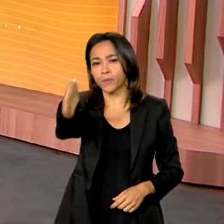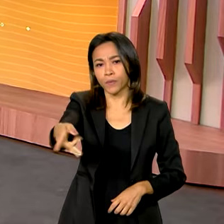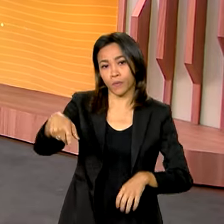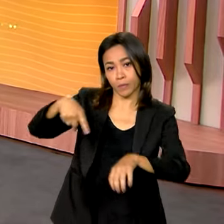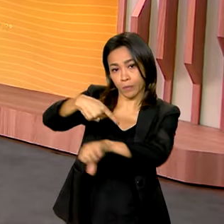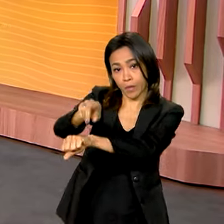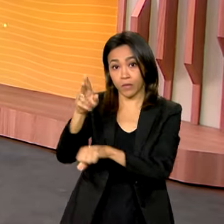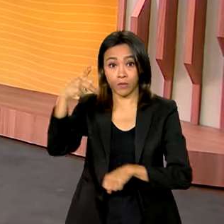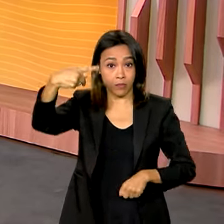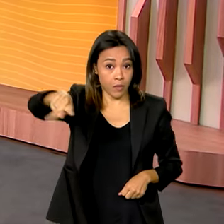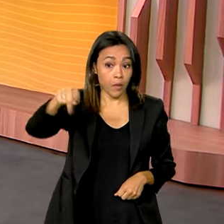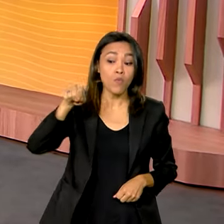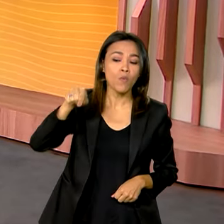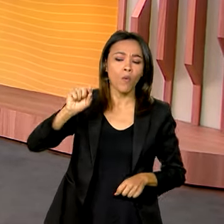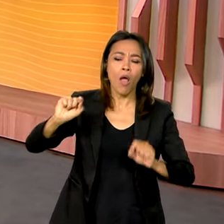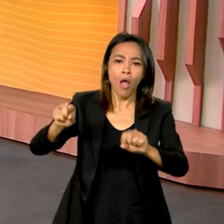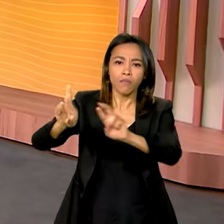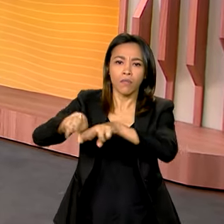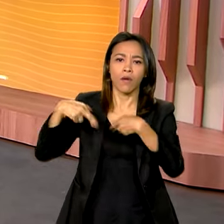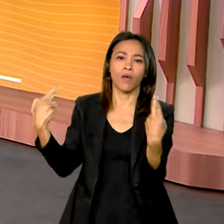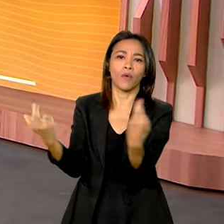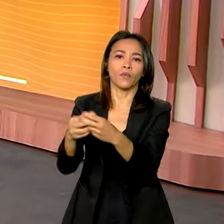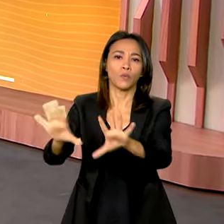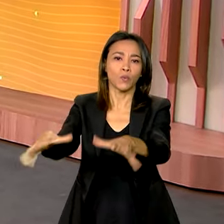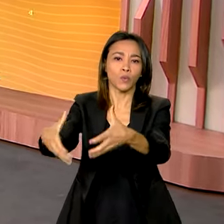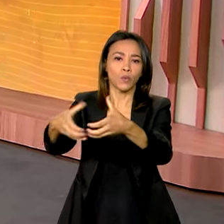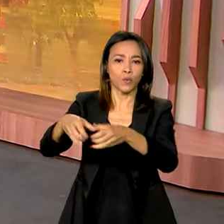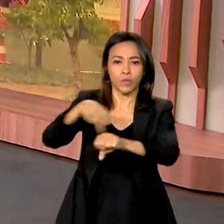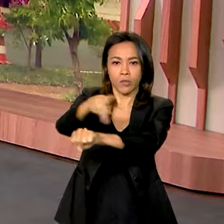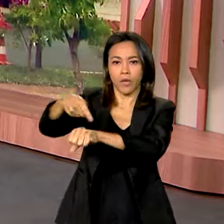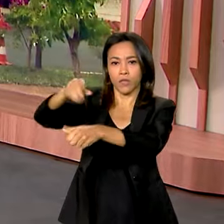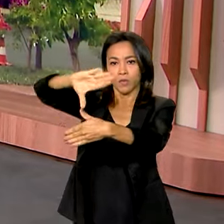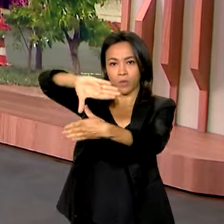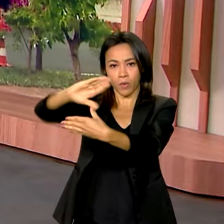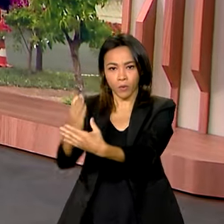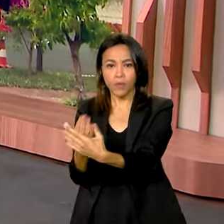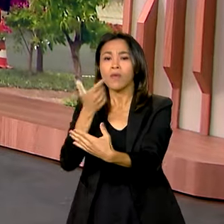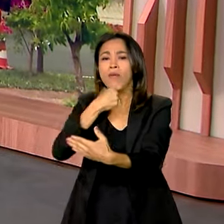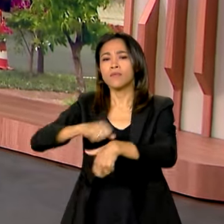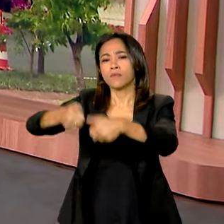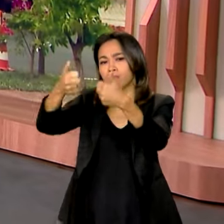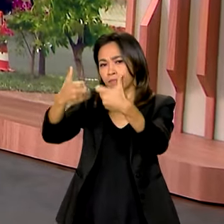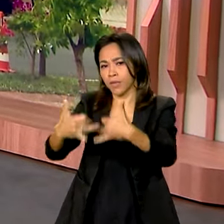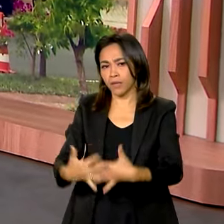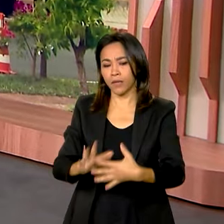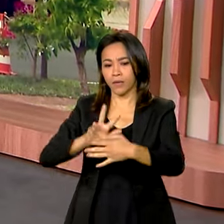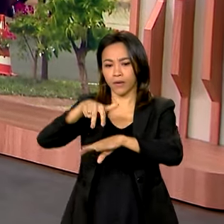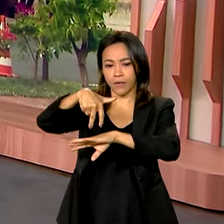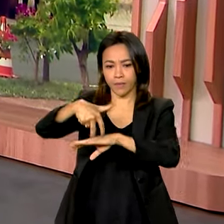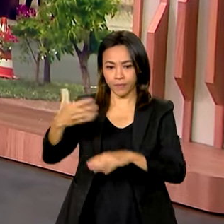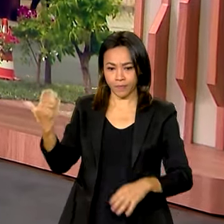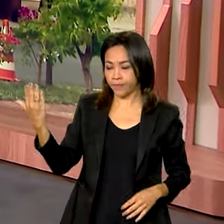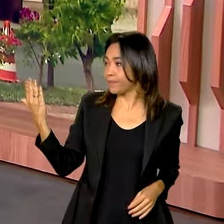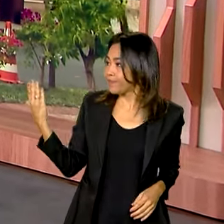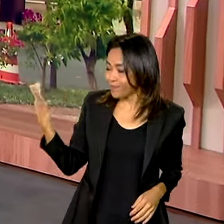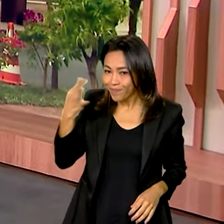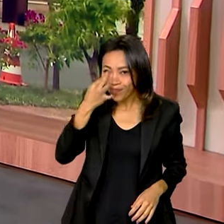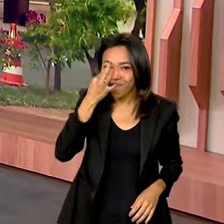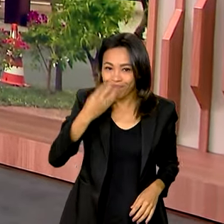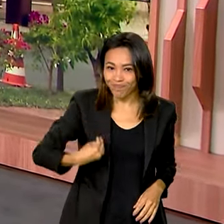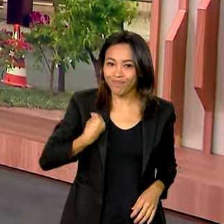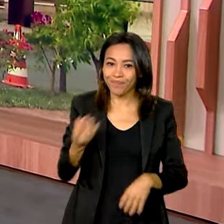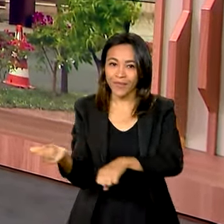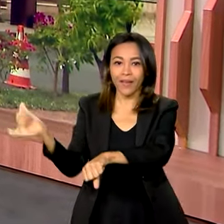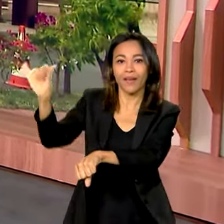onde participa da reunião da Cúpula do Mercosul. Quem tem os detalhes ao vivo para a gente é o repórter Pablo Mundim, que está lá na